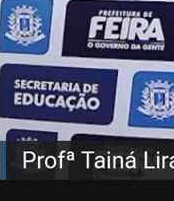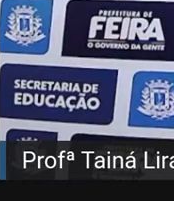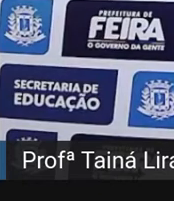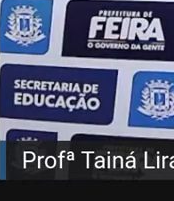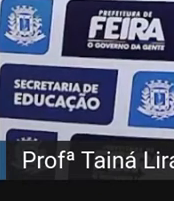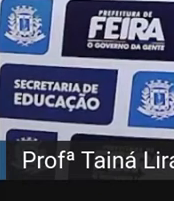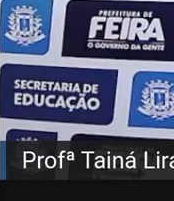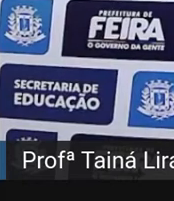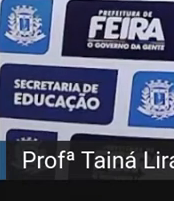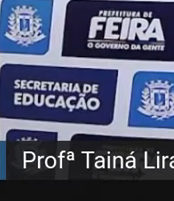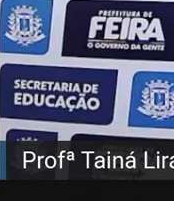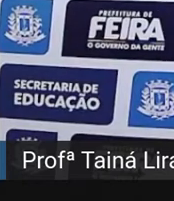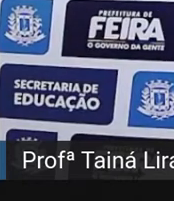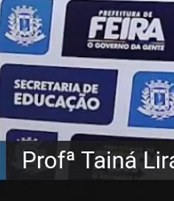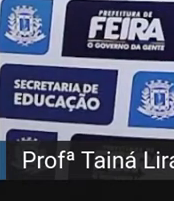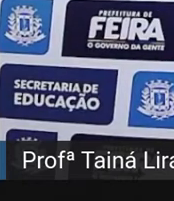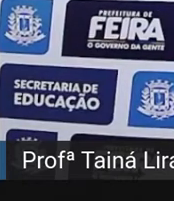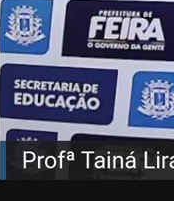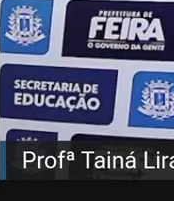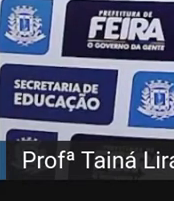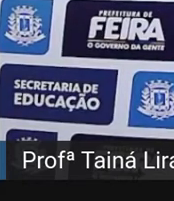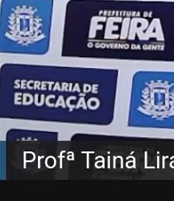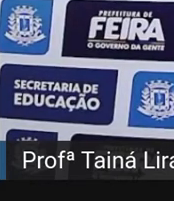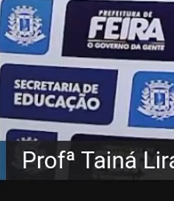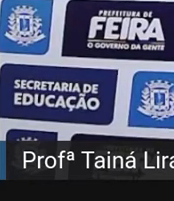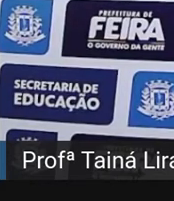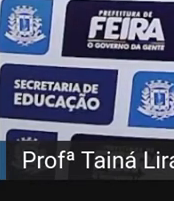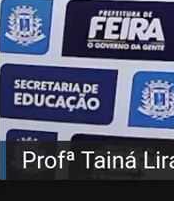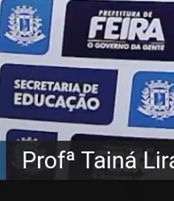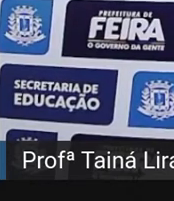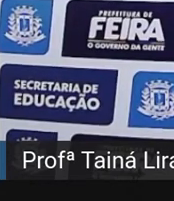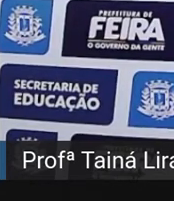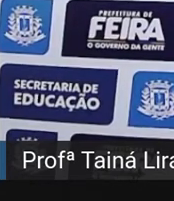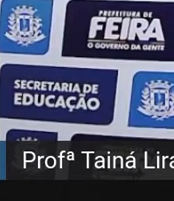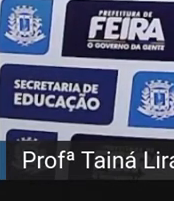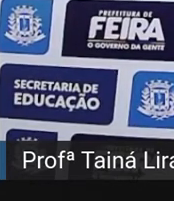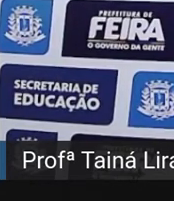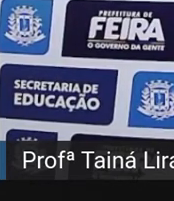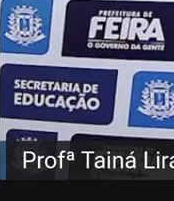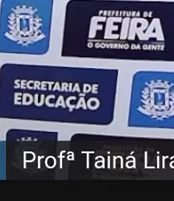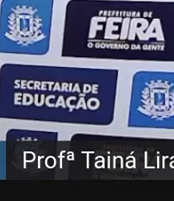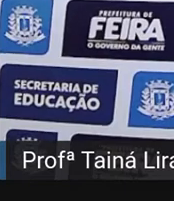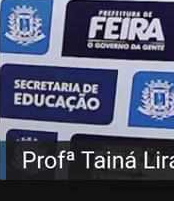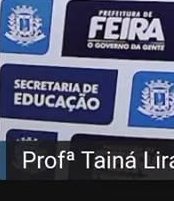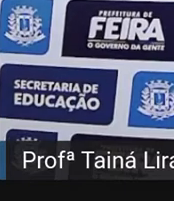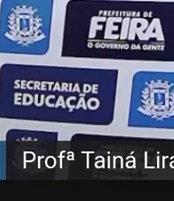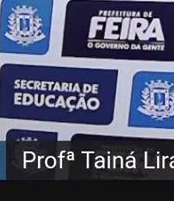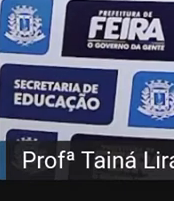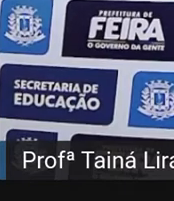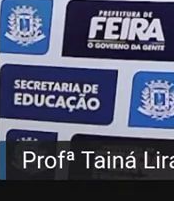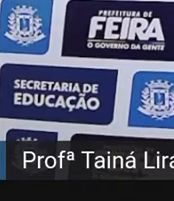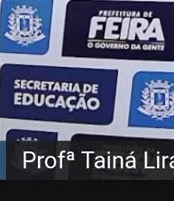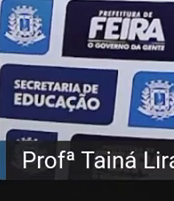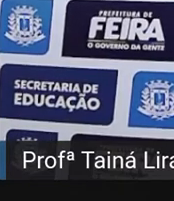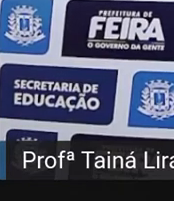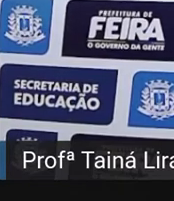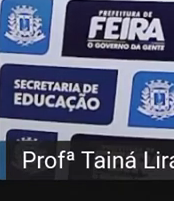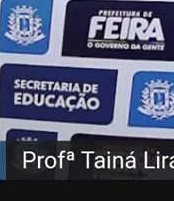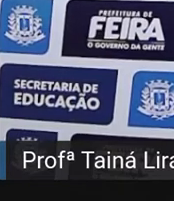da nossa aula para a gente continuar aí, fazer a nossa discussão, tá bom?